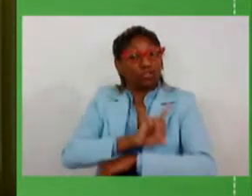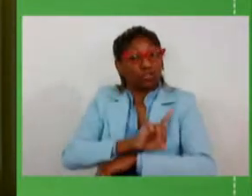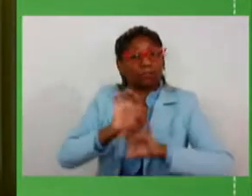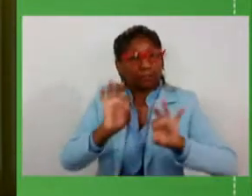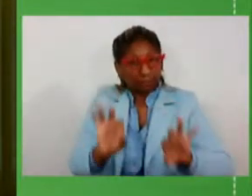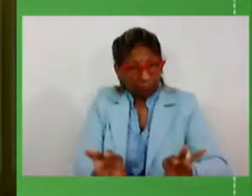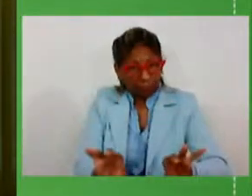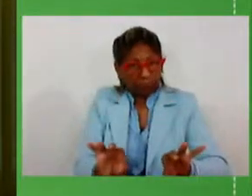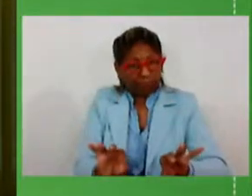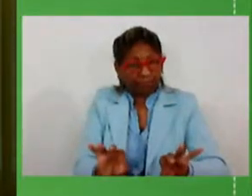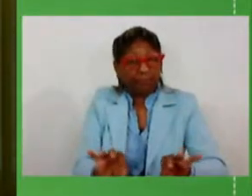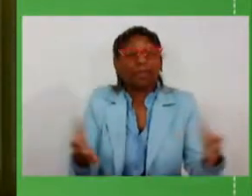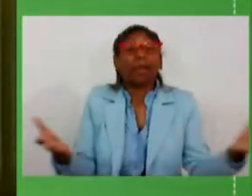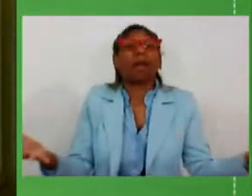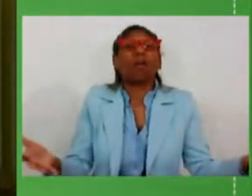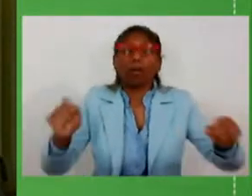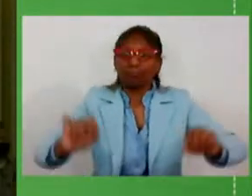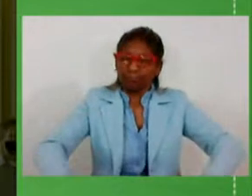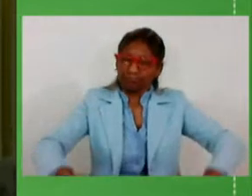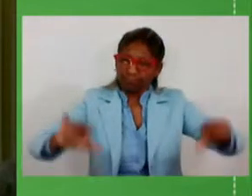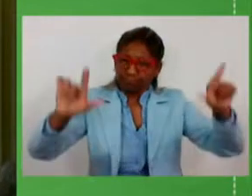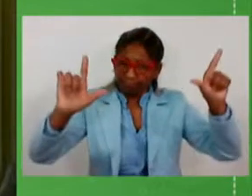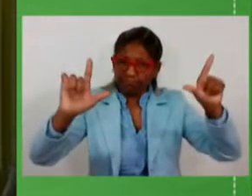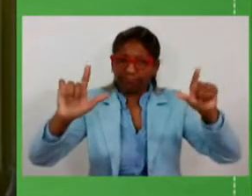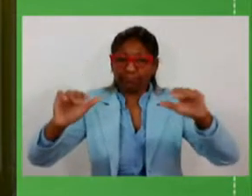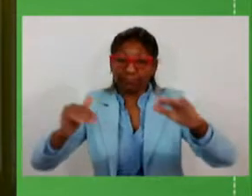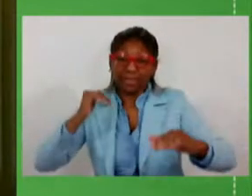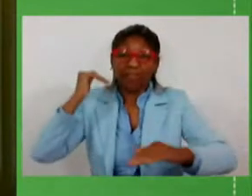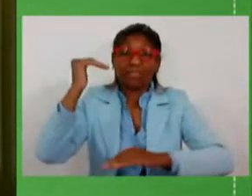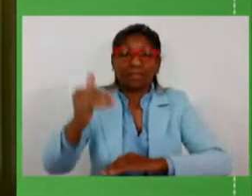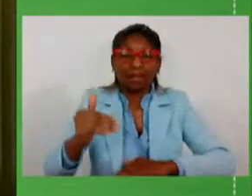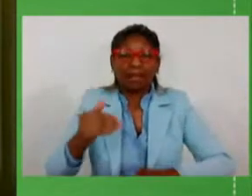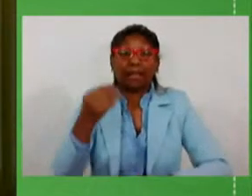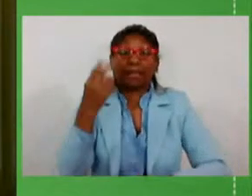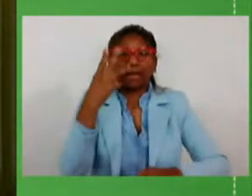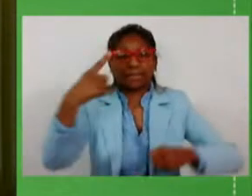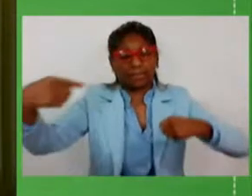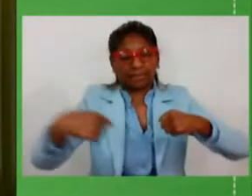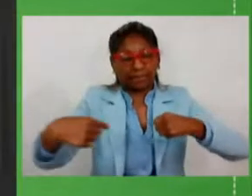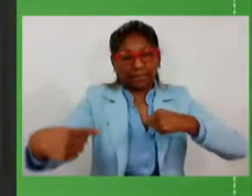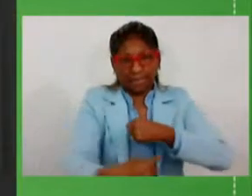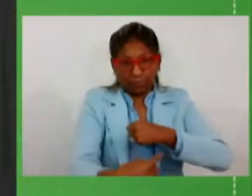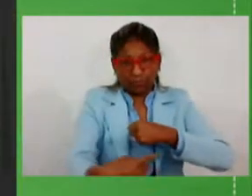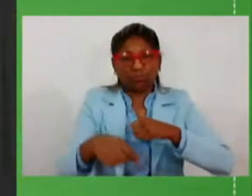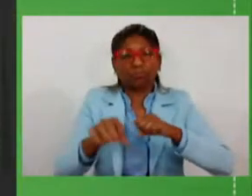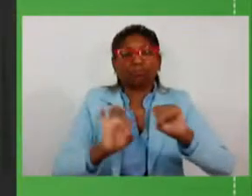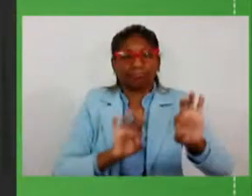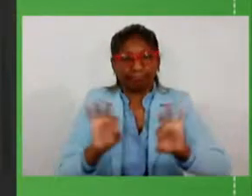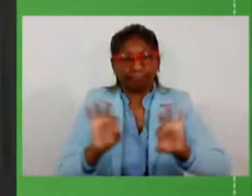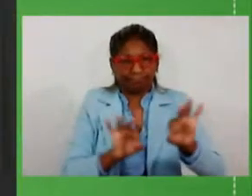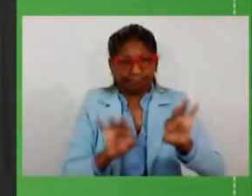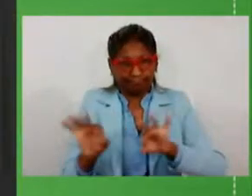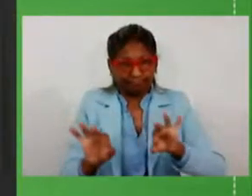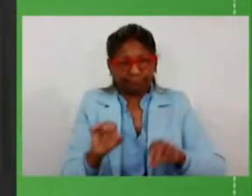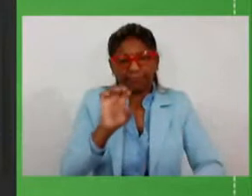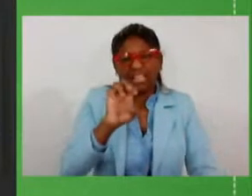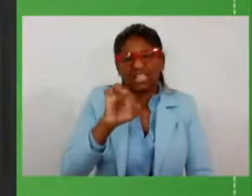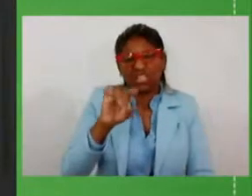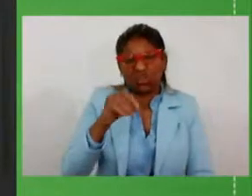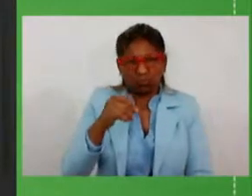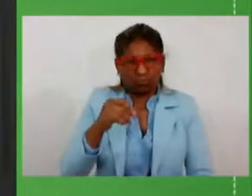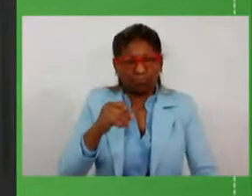formato do avançar, três eixos de ações e de investimentos. O eixo que nós chamamos de avançar no